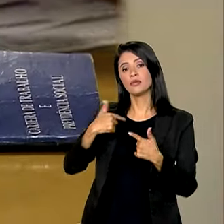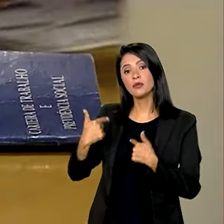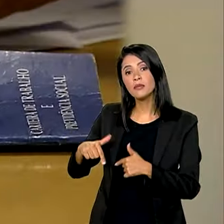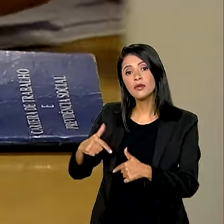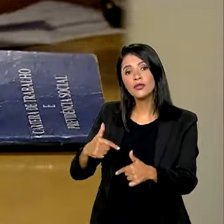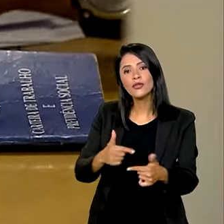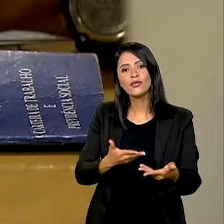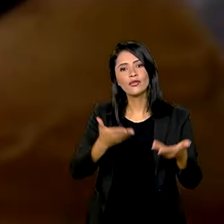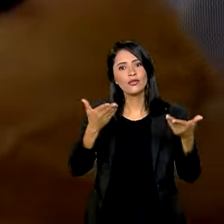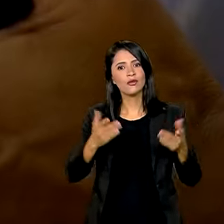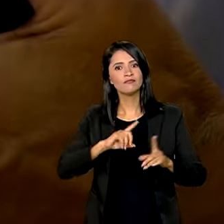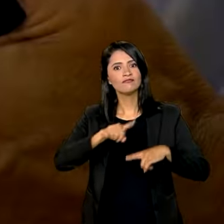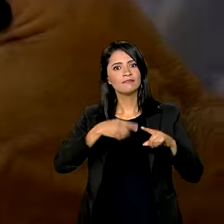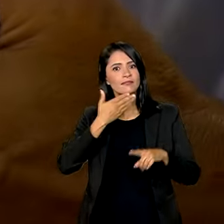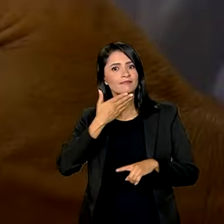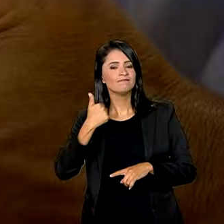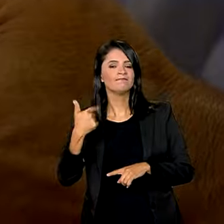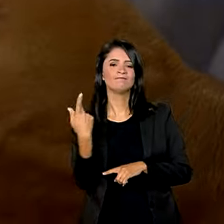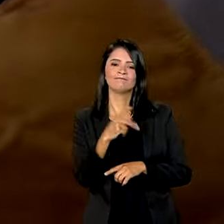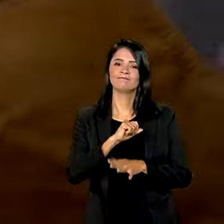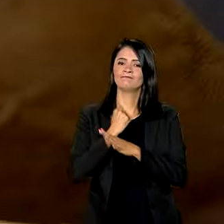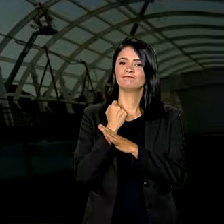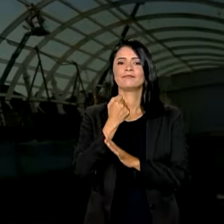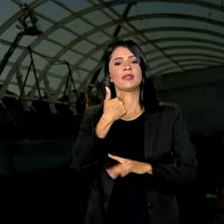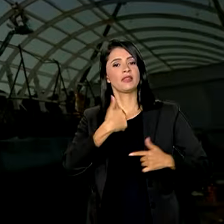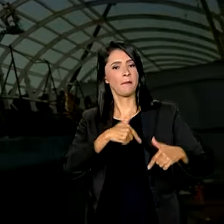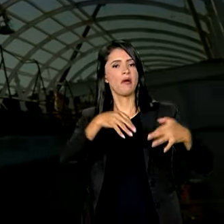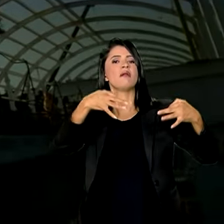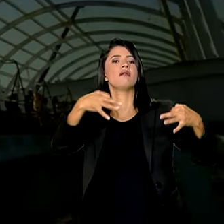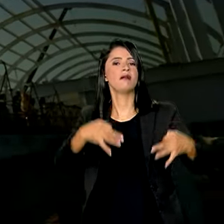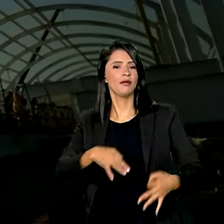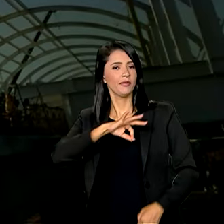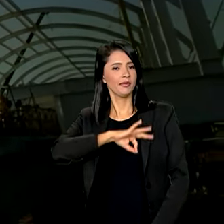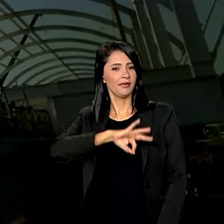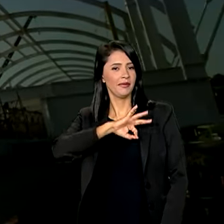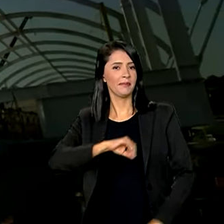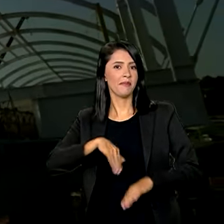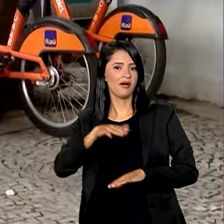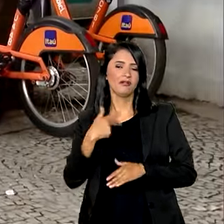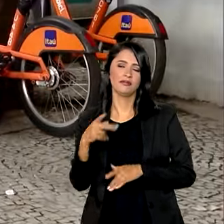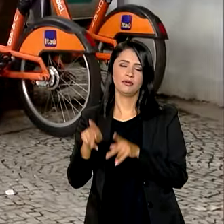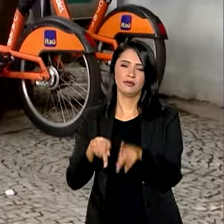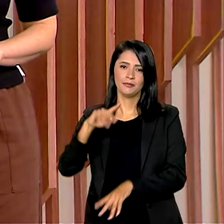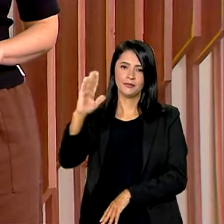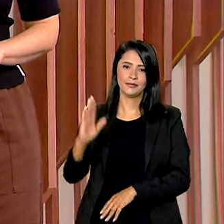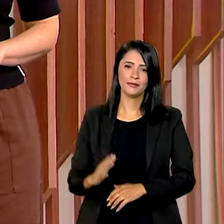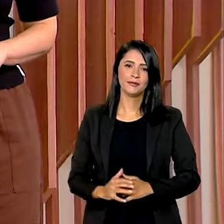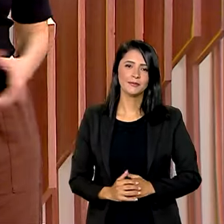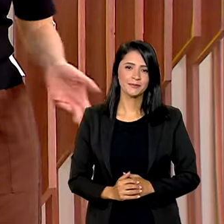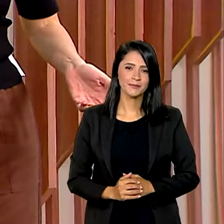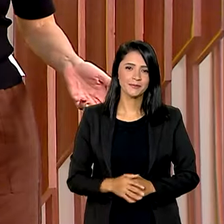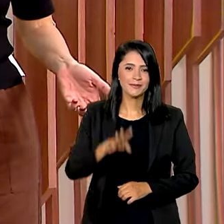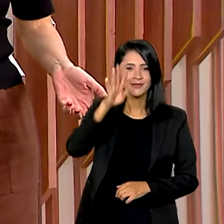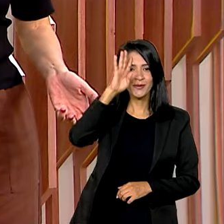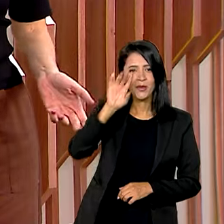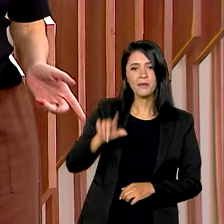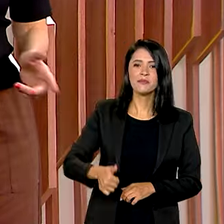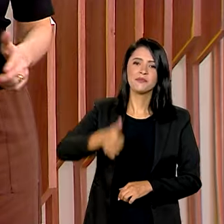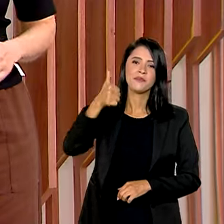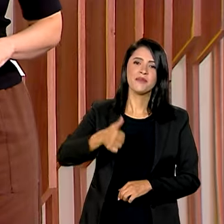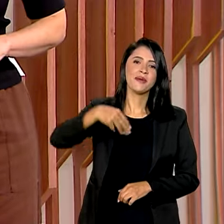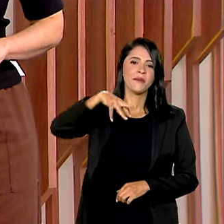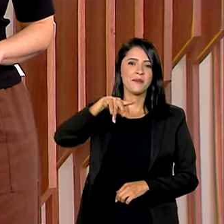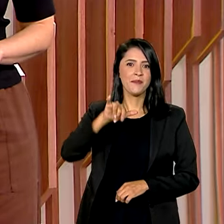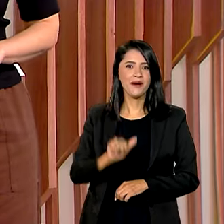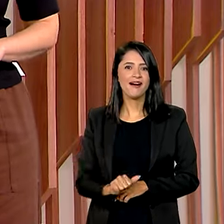Trabalhador, avanços recentes garantem empregos com dignidade e mais renda aos brasileiros. Quarta-feira, 1º